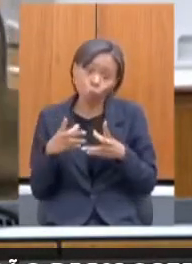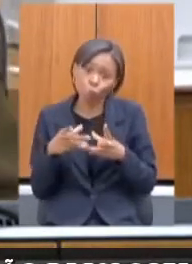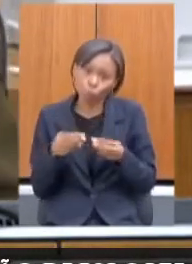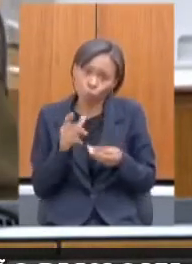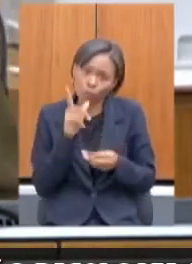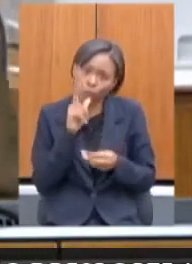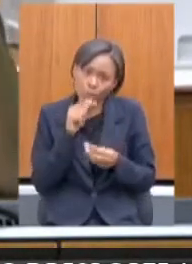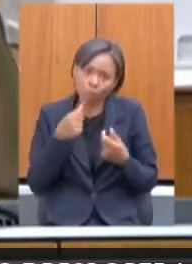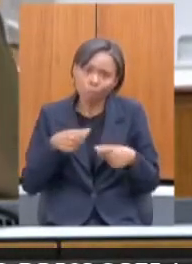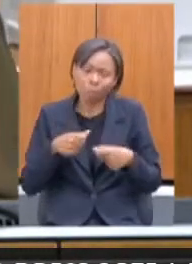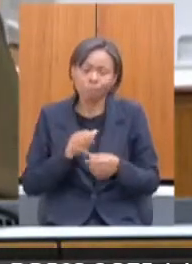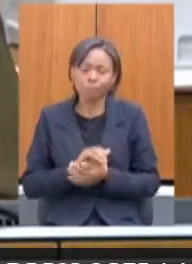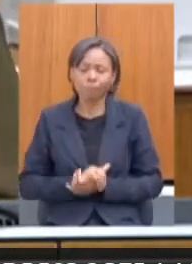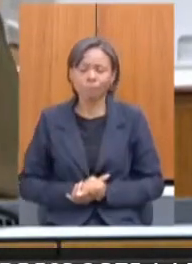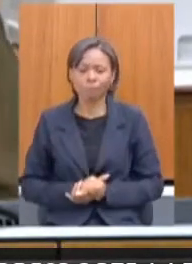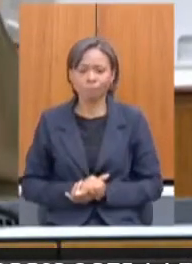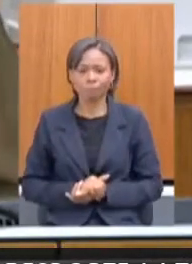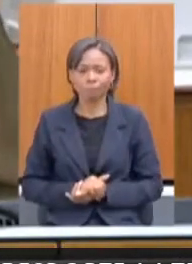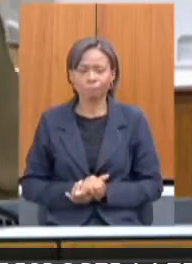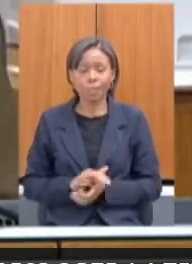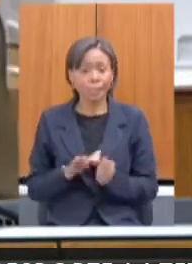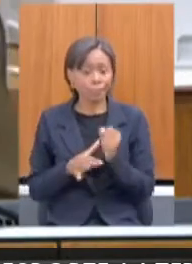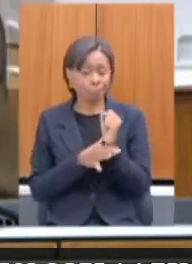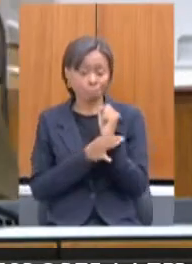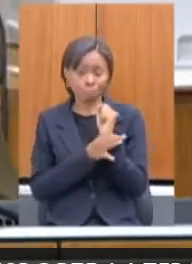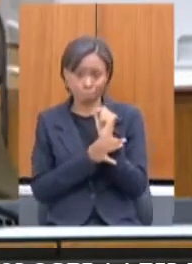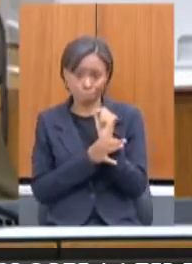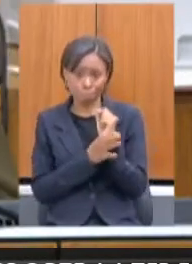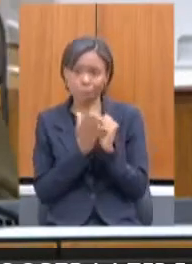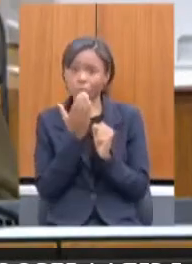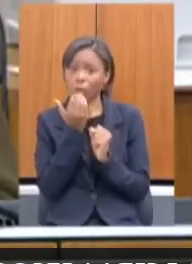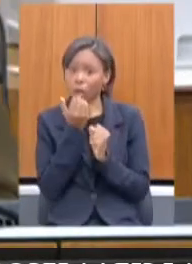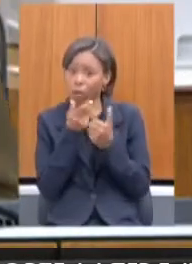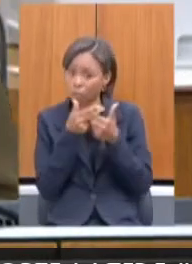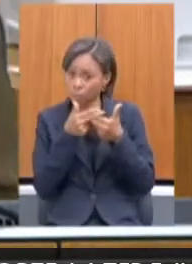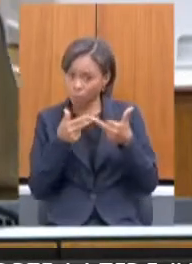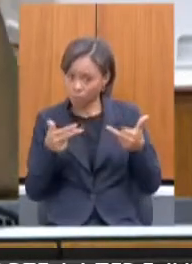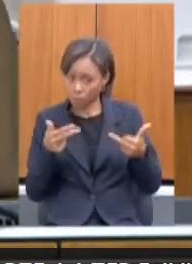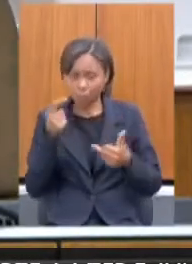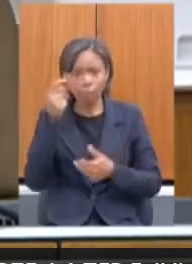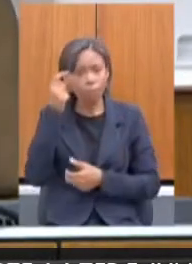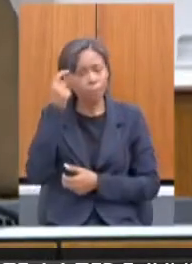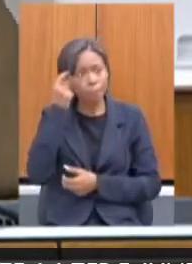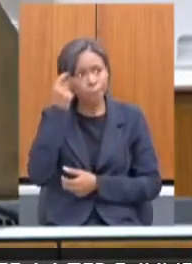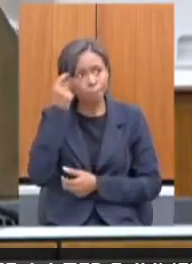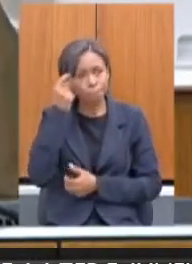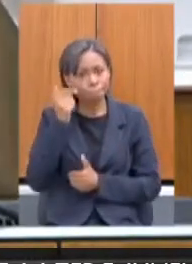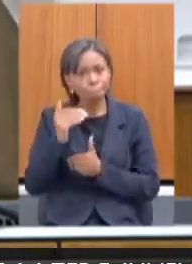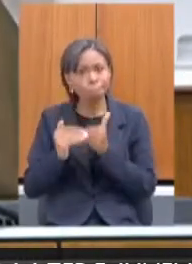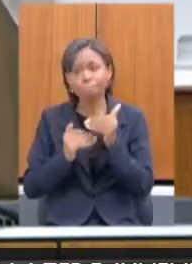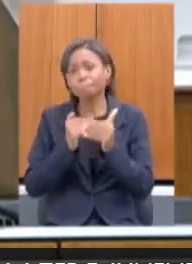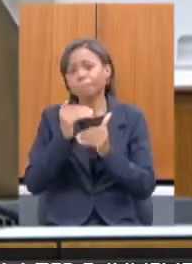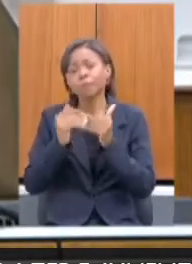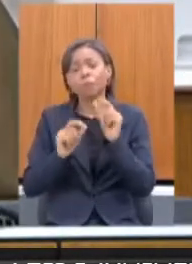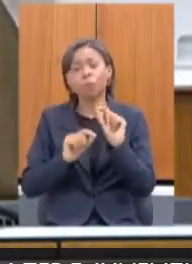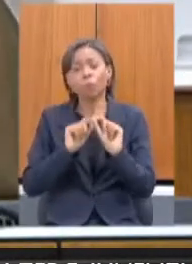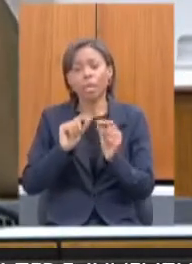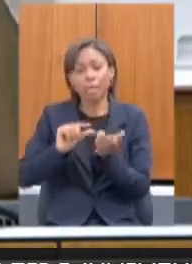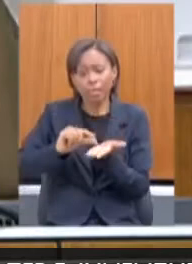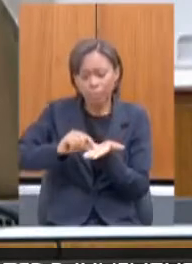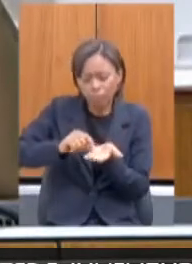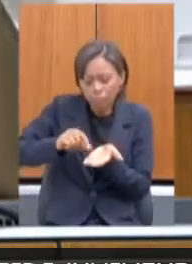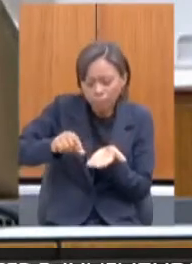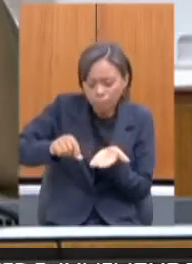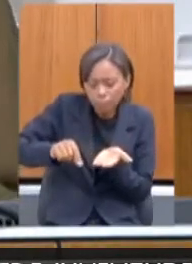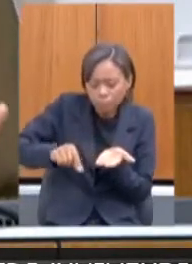Pensando na estratégia de segurança alimentar, nós estamos pensando, começando, gente está desenvolvendo a questão da semente crioula. Até para uma